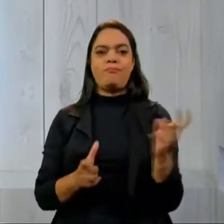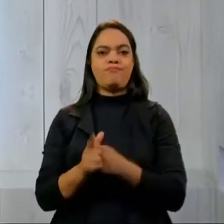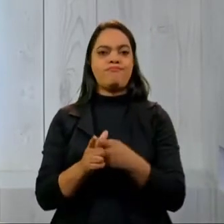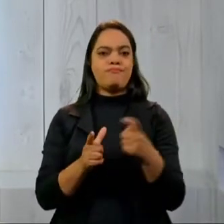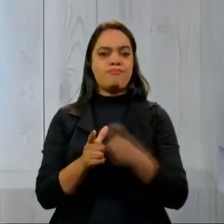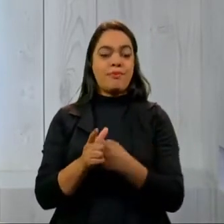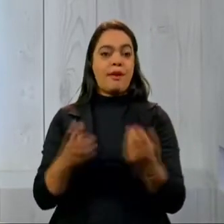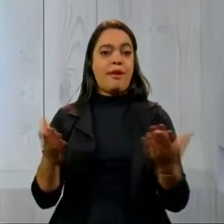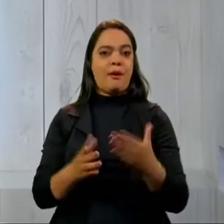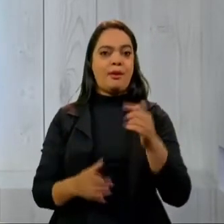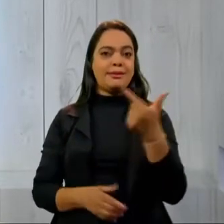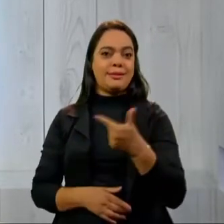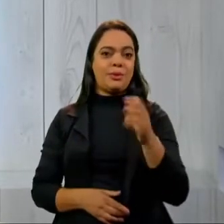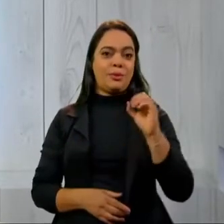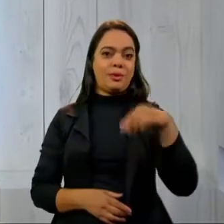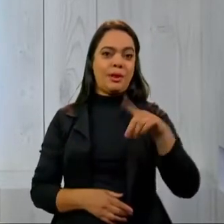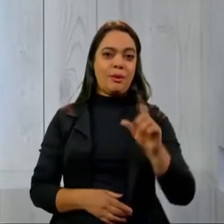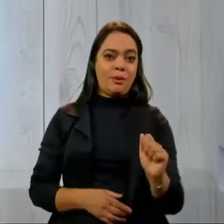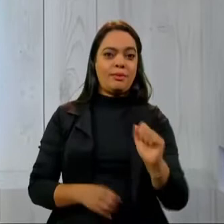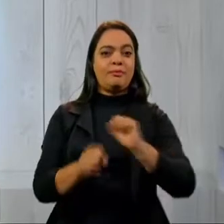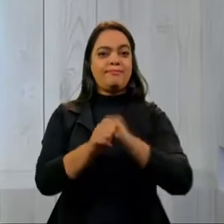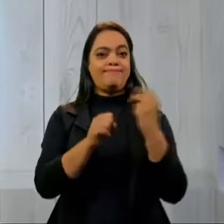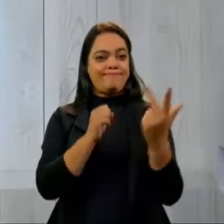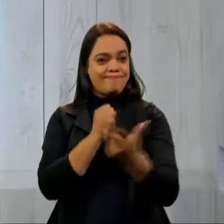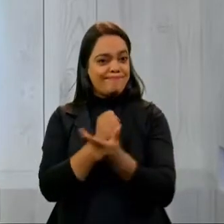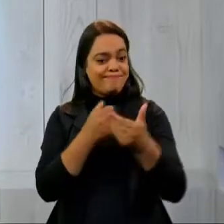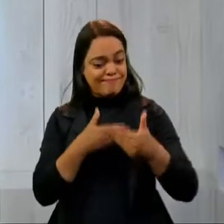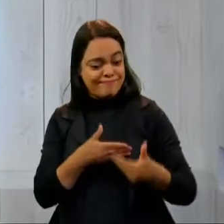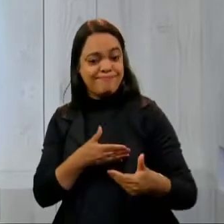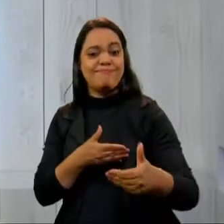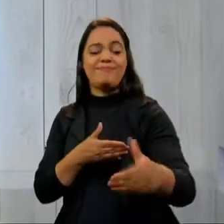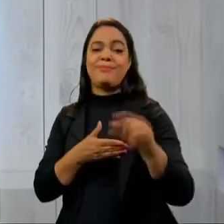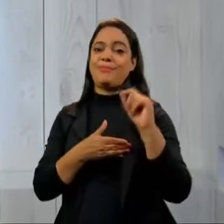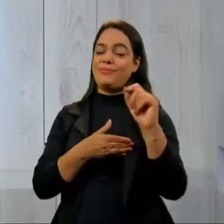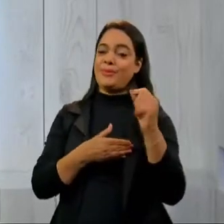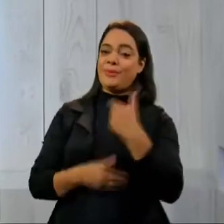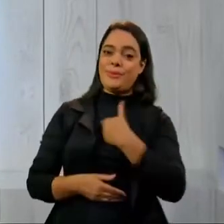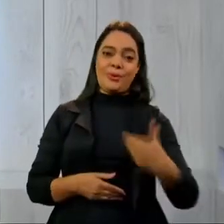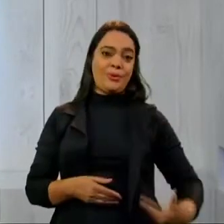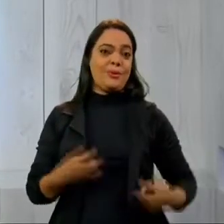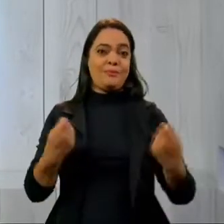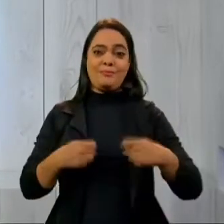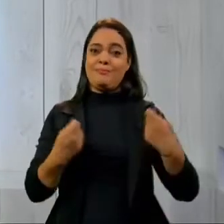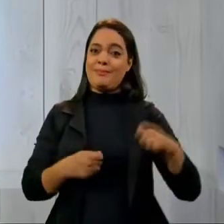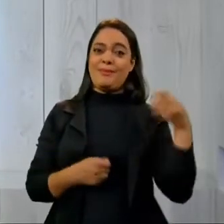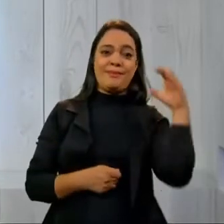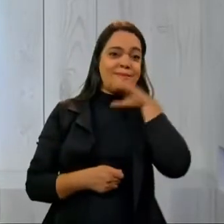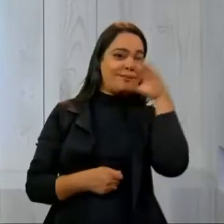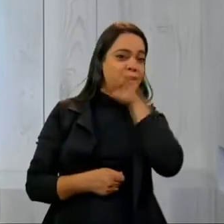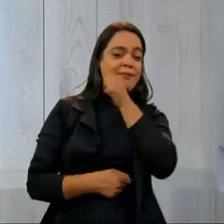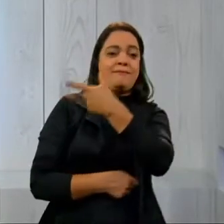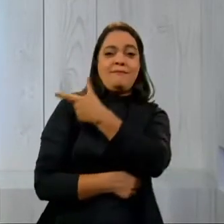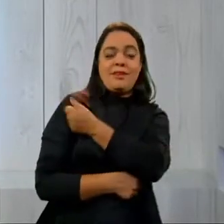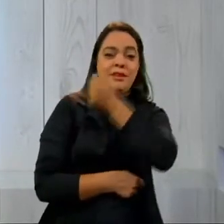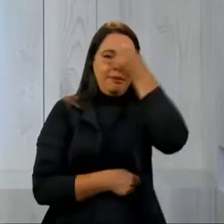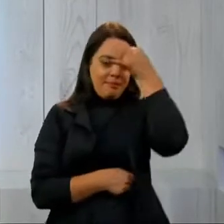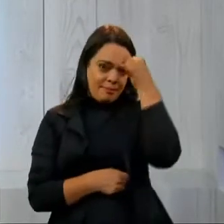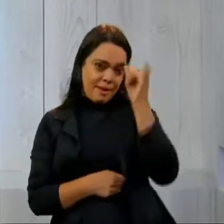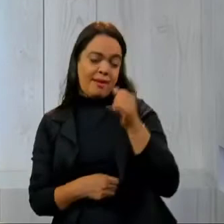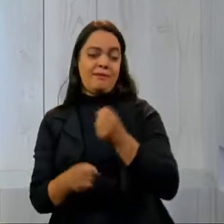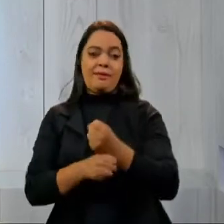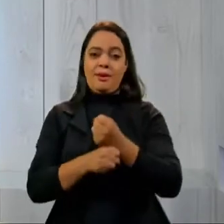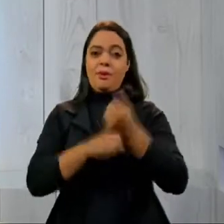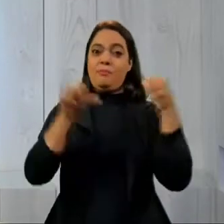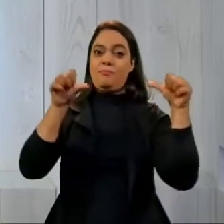segunda onda da Covid-19 pela frente, o governo precisa acelerar a vacinação para não ter que enfrentar um ano